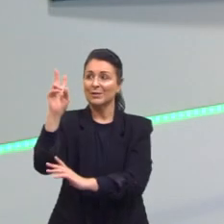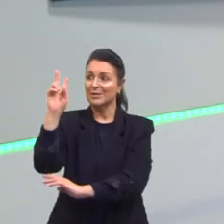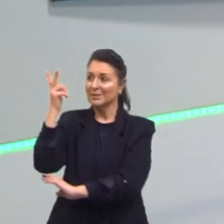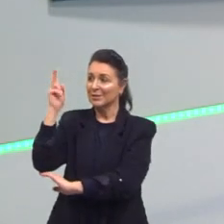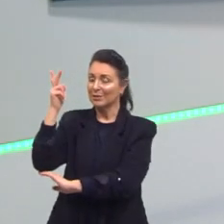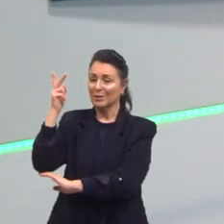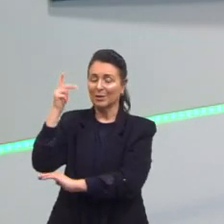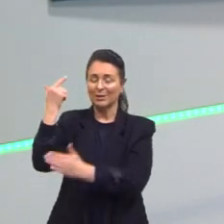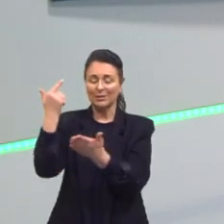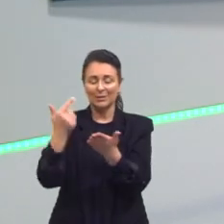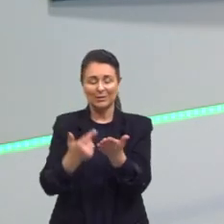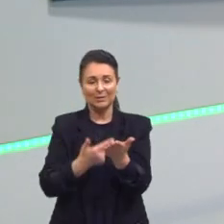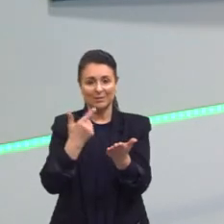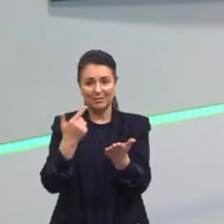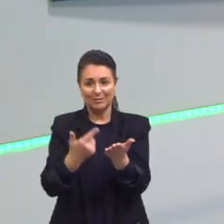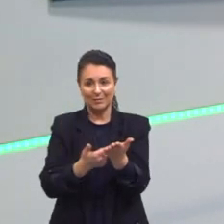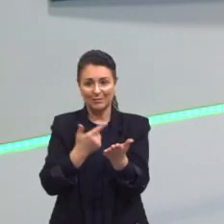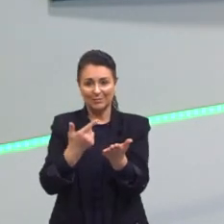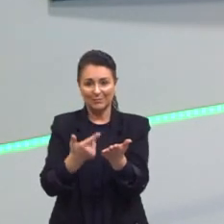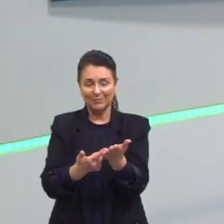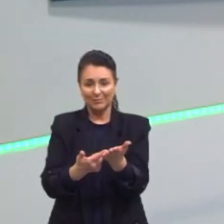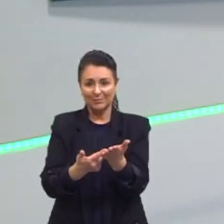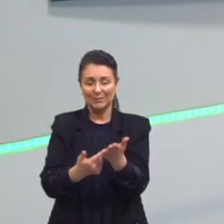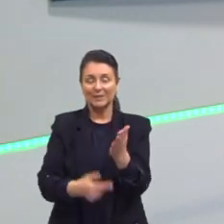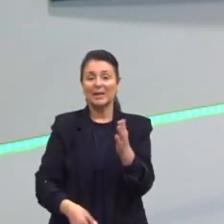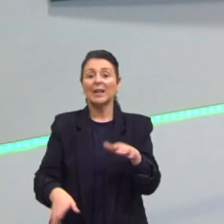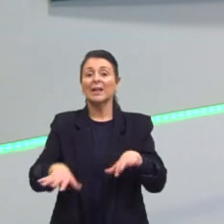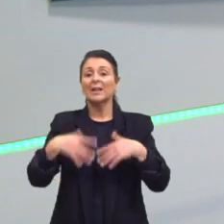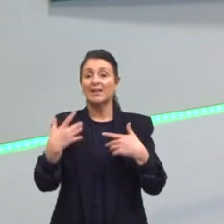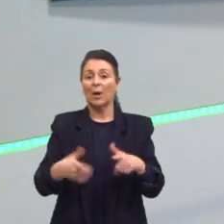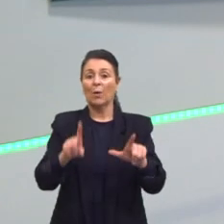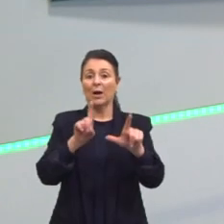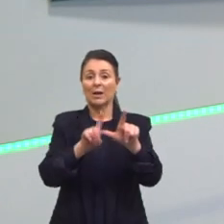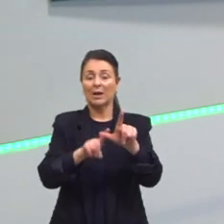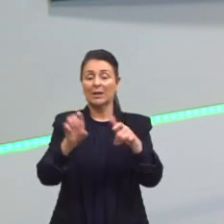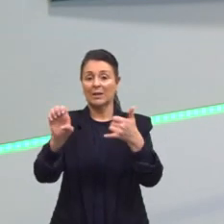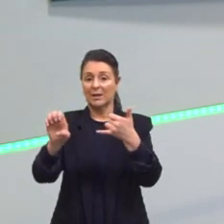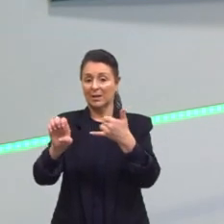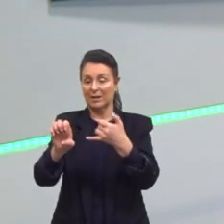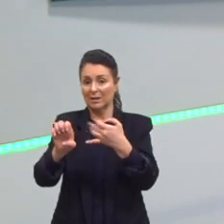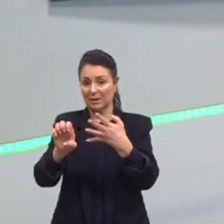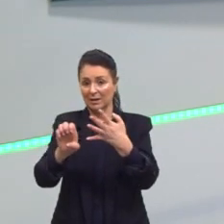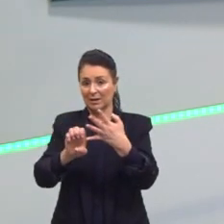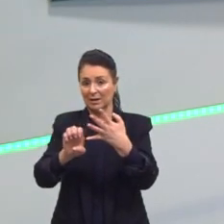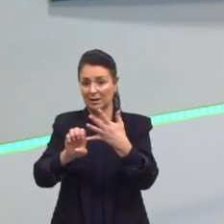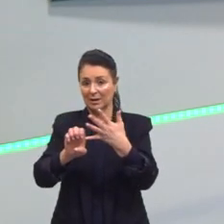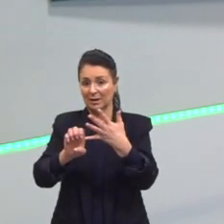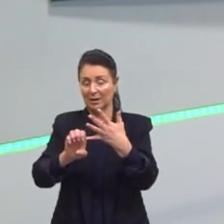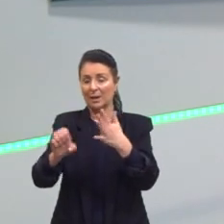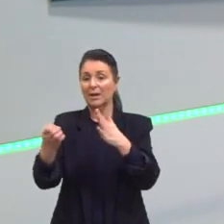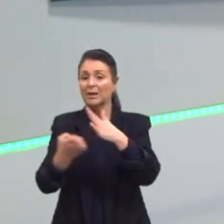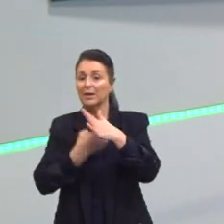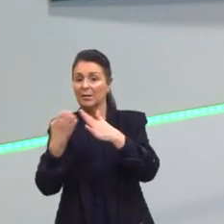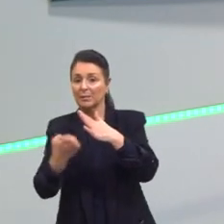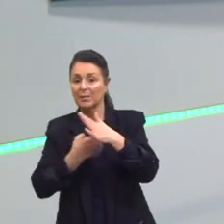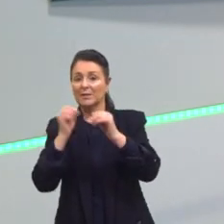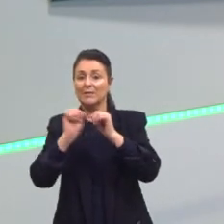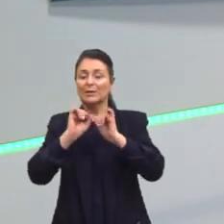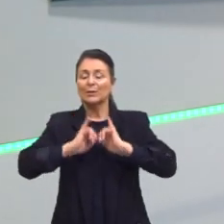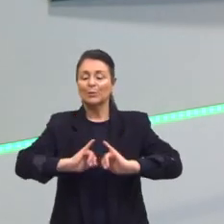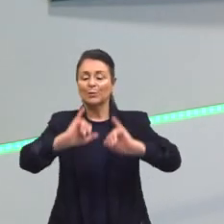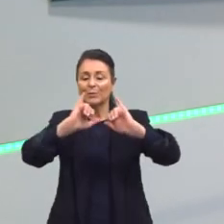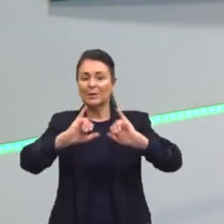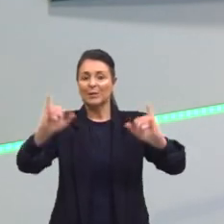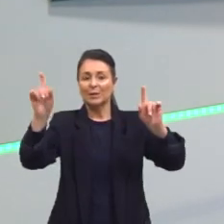nossos livros. Então, ali a nossa letra E. É a empresa fazendo propaganda positiva